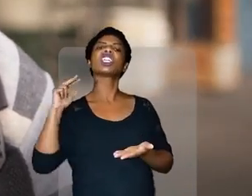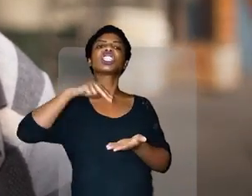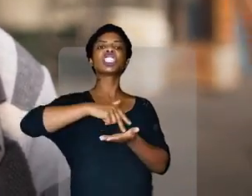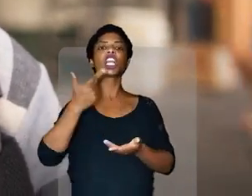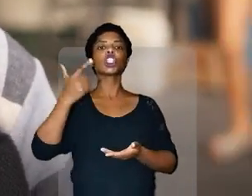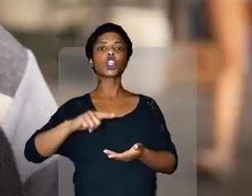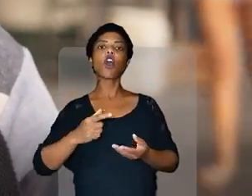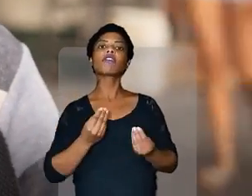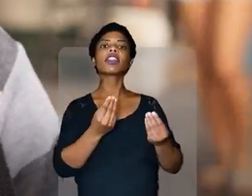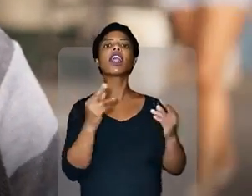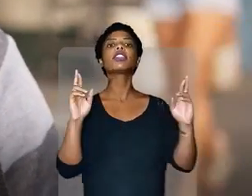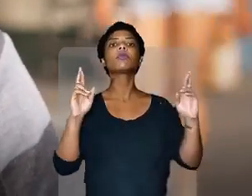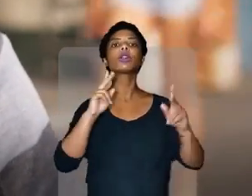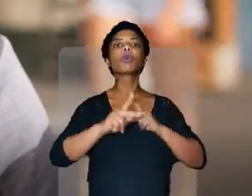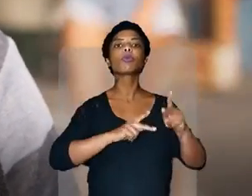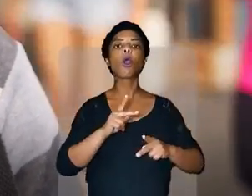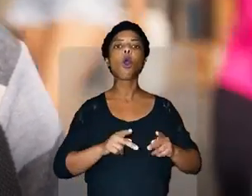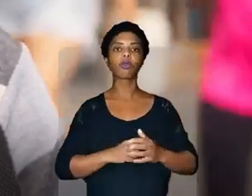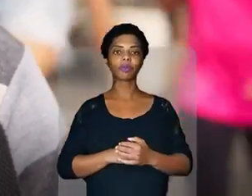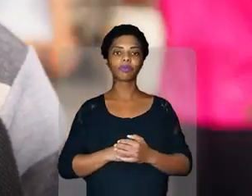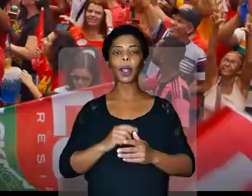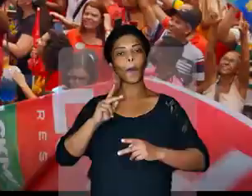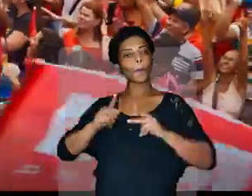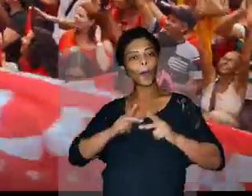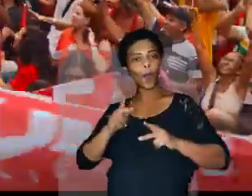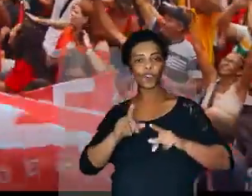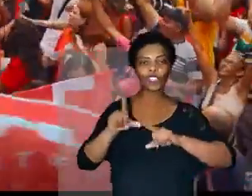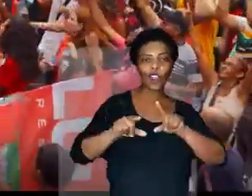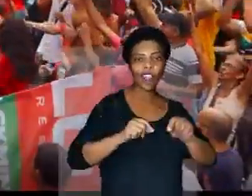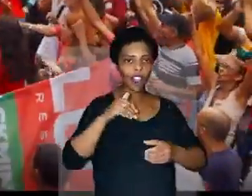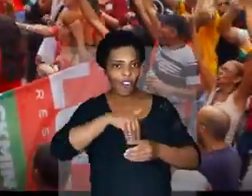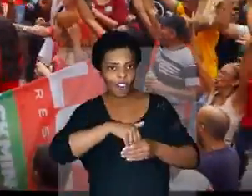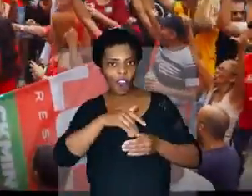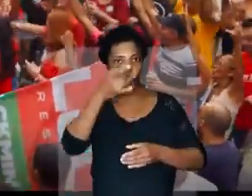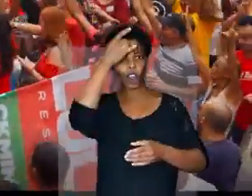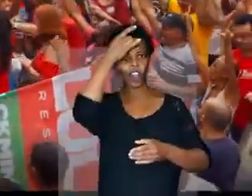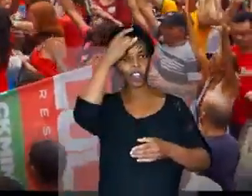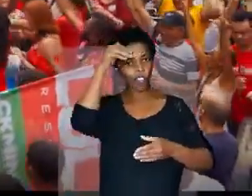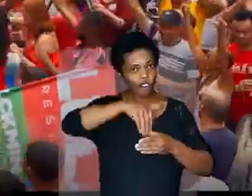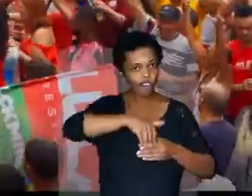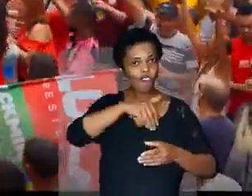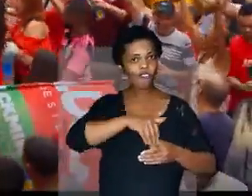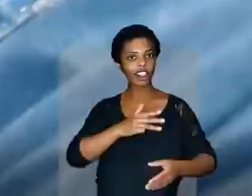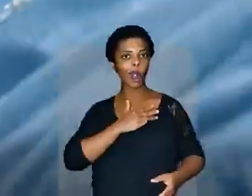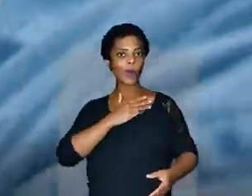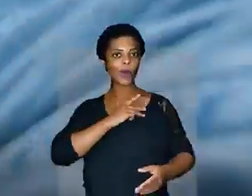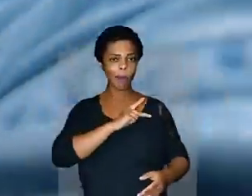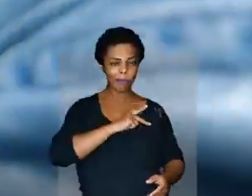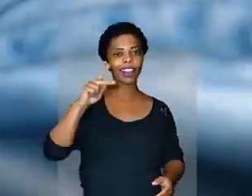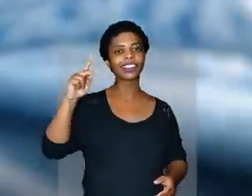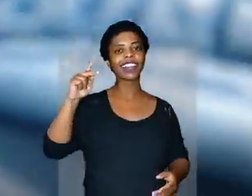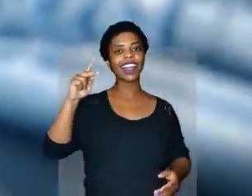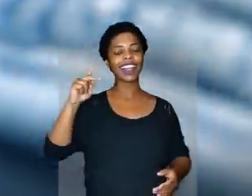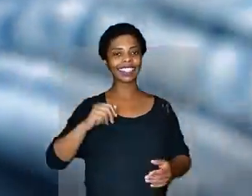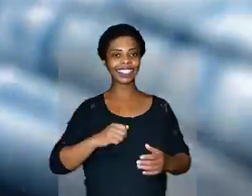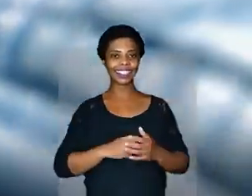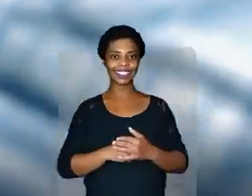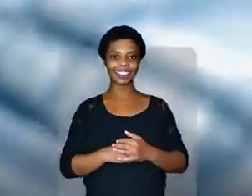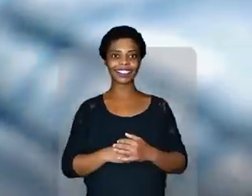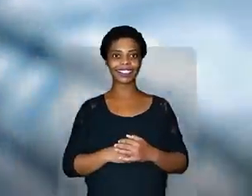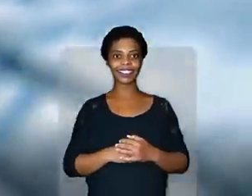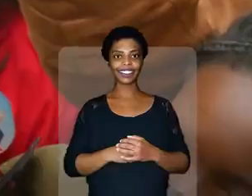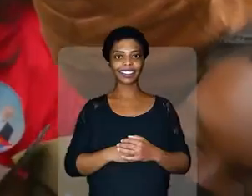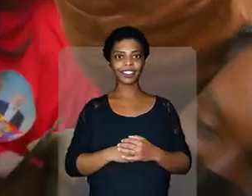vota consciente e vai votar em Lula para ser nosso presidente. A vida precisa que a gente seja